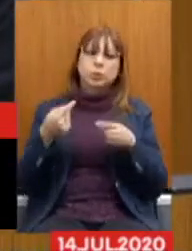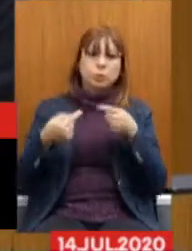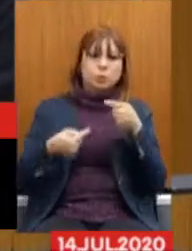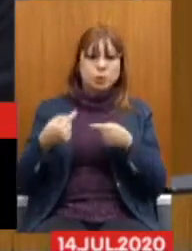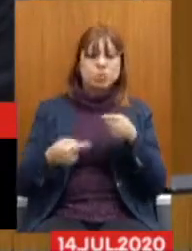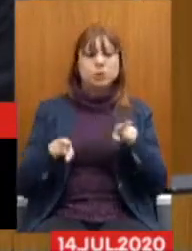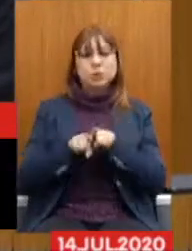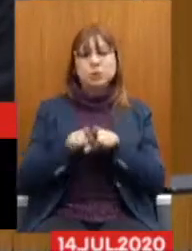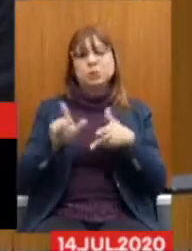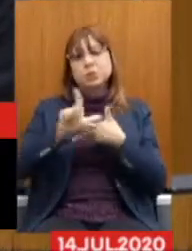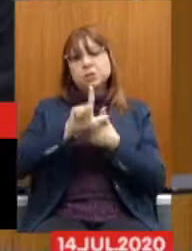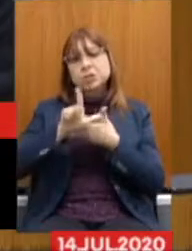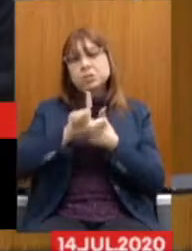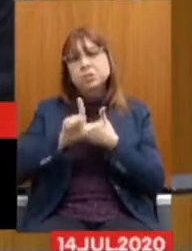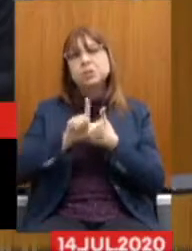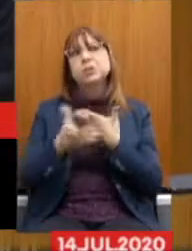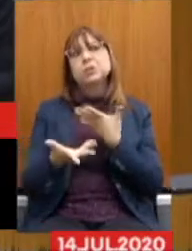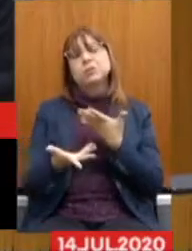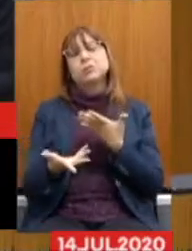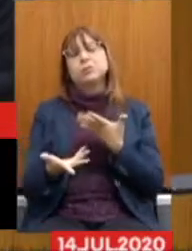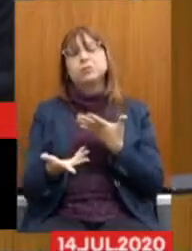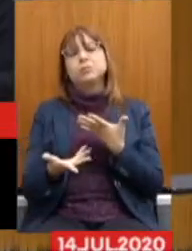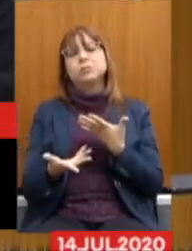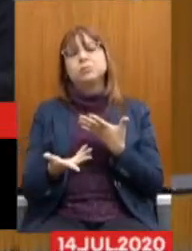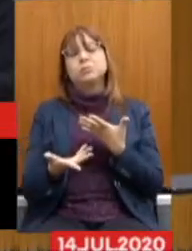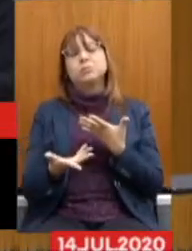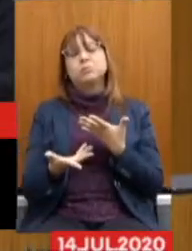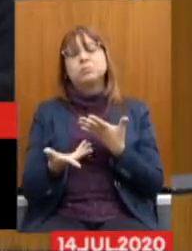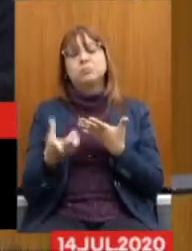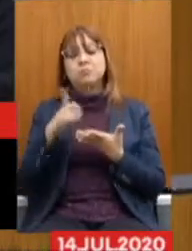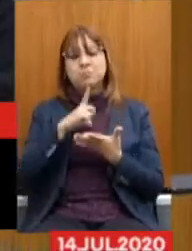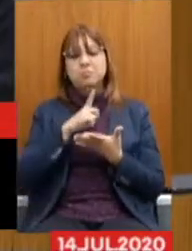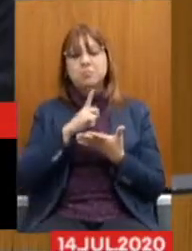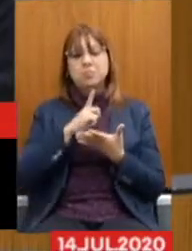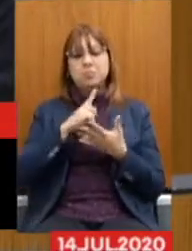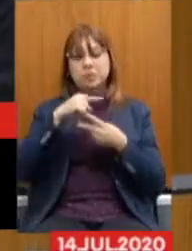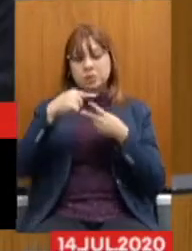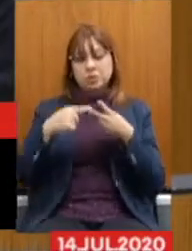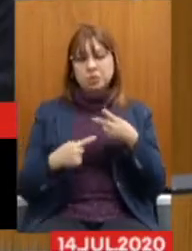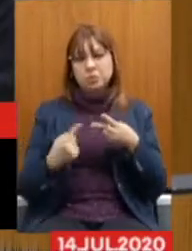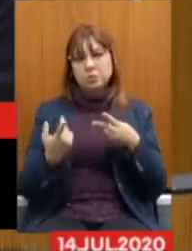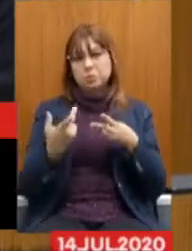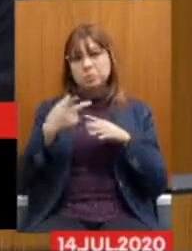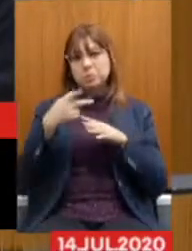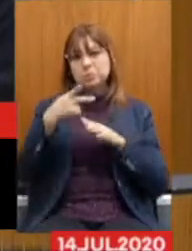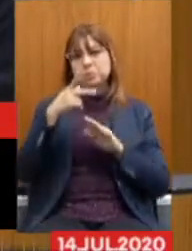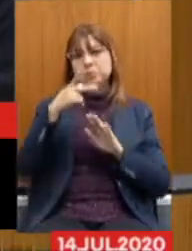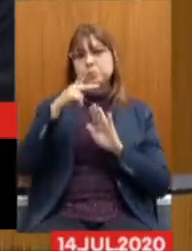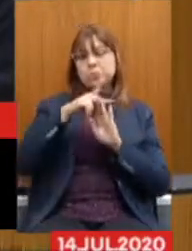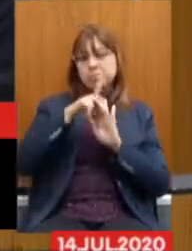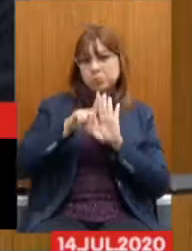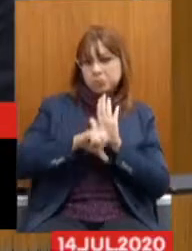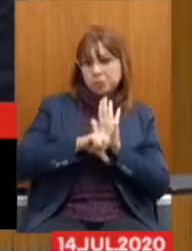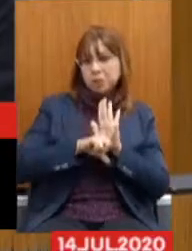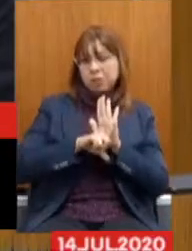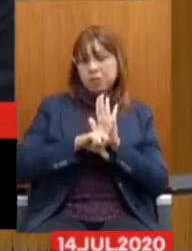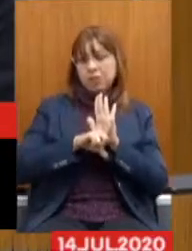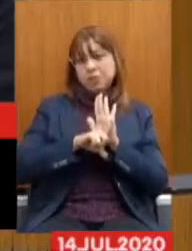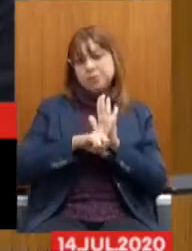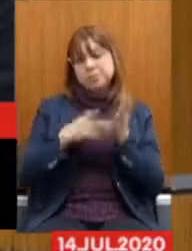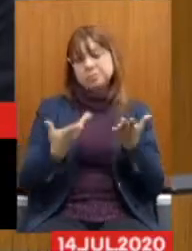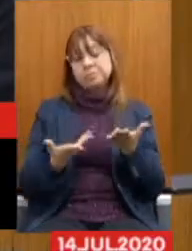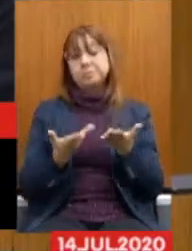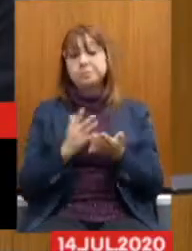legislativa que estão inseridos nestes dois projetos de lei que tramitam na Casa,